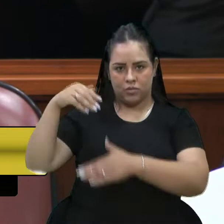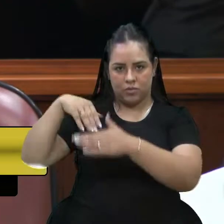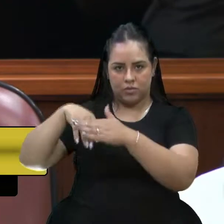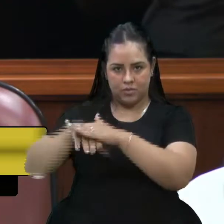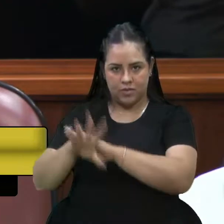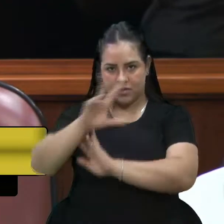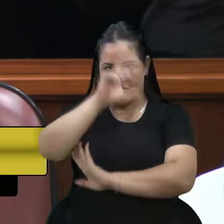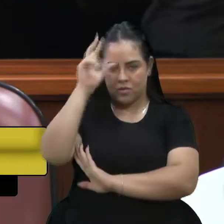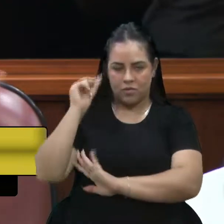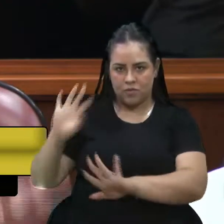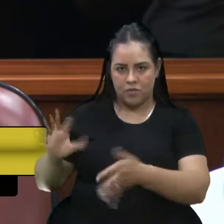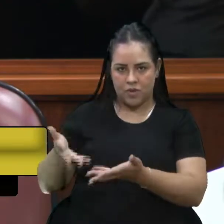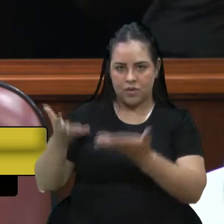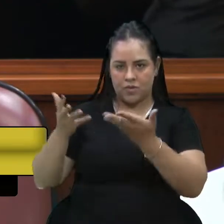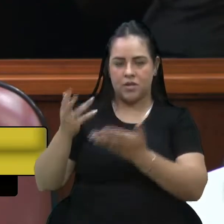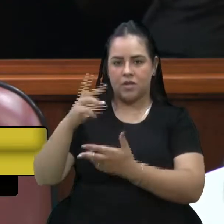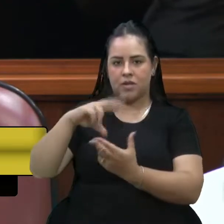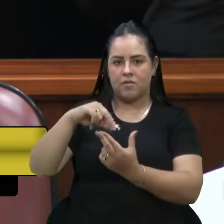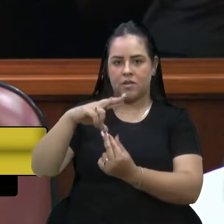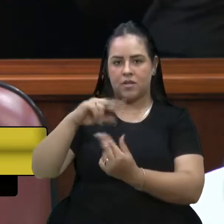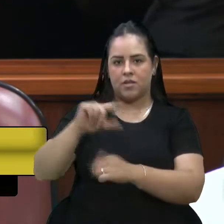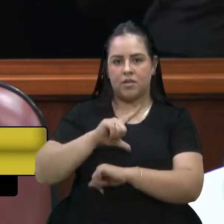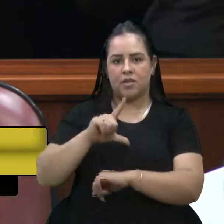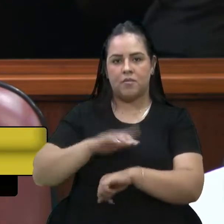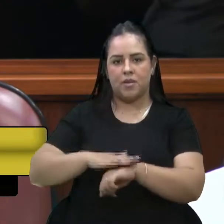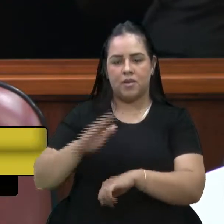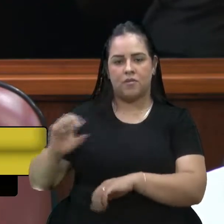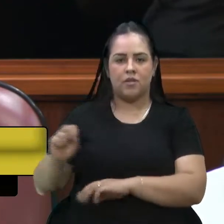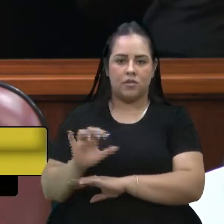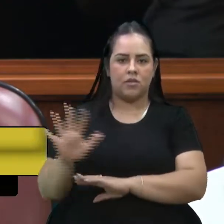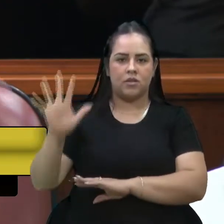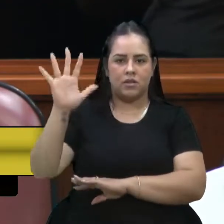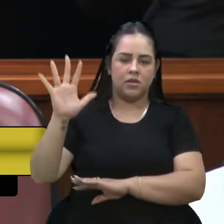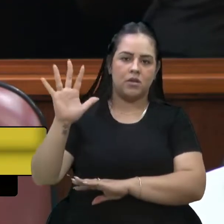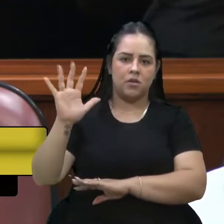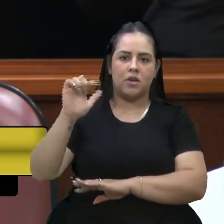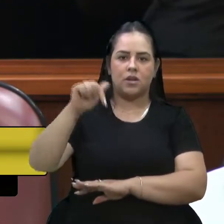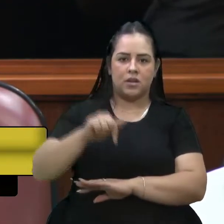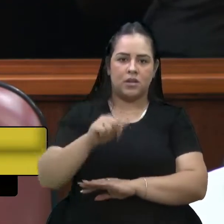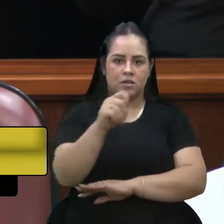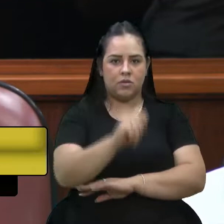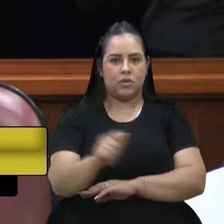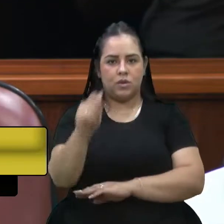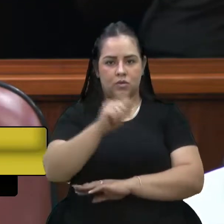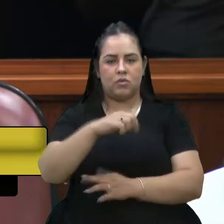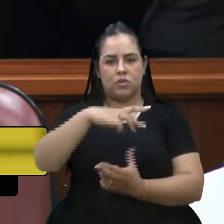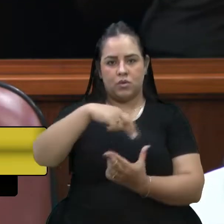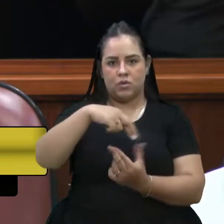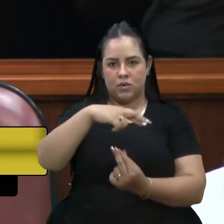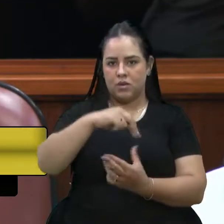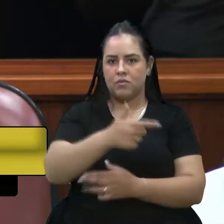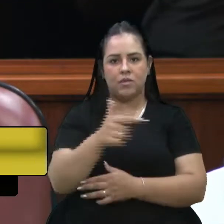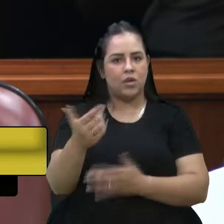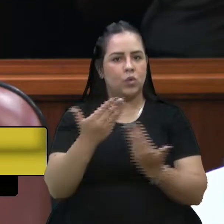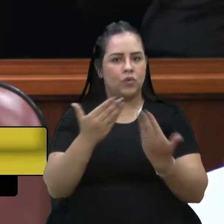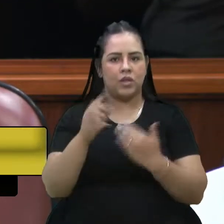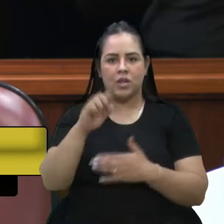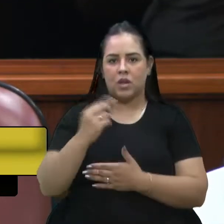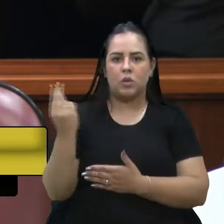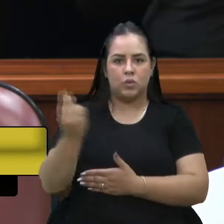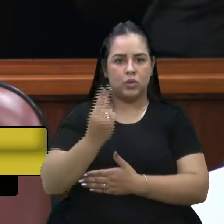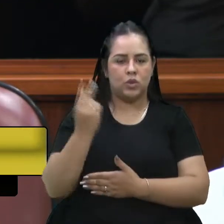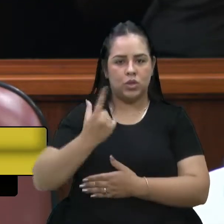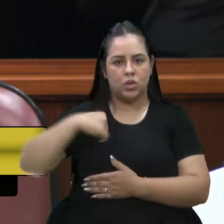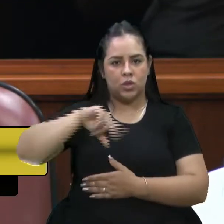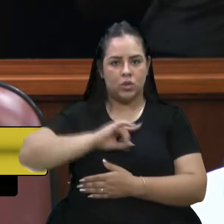no caso, a autorização de valores para a nossa associação de recicladores, é sem sombra de dúvidas algo urgente. Então, estarmos votando isso,